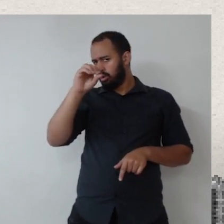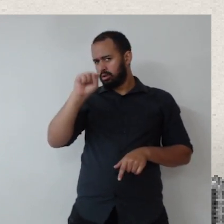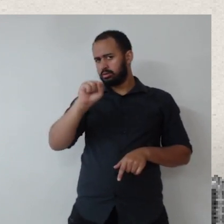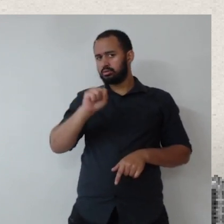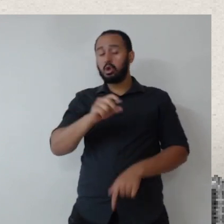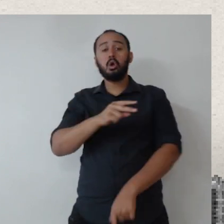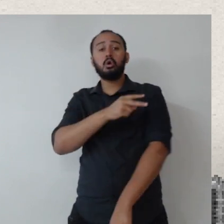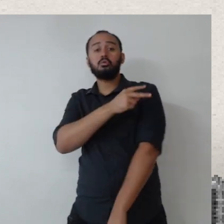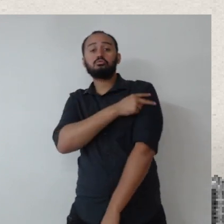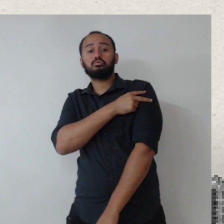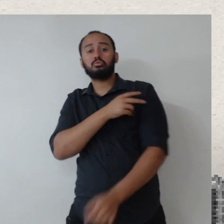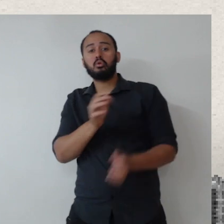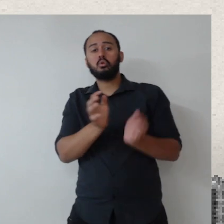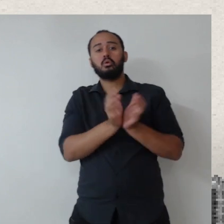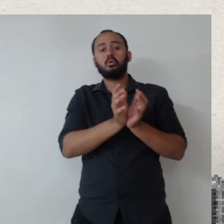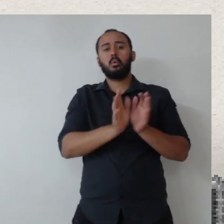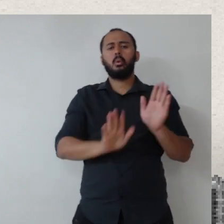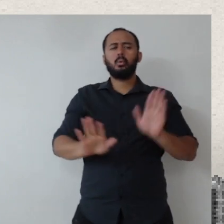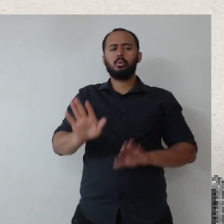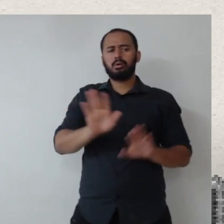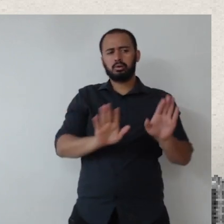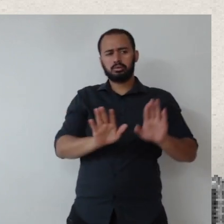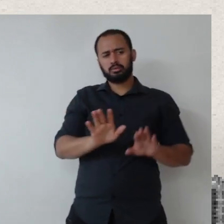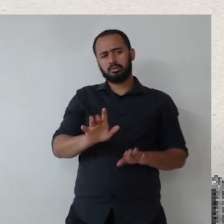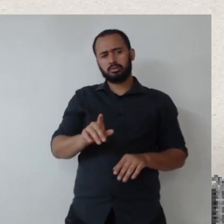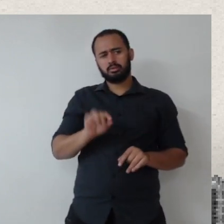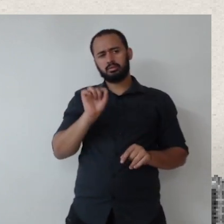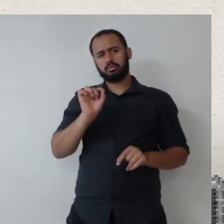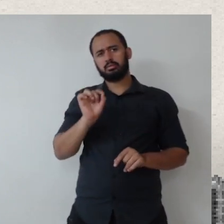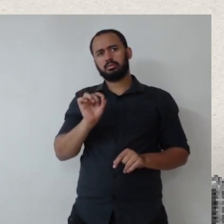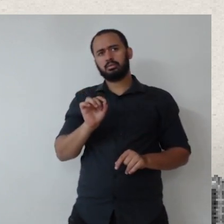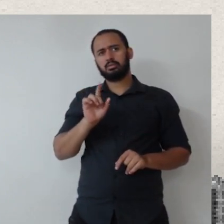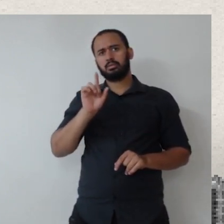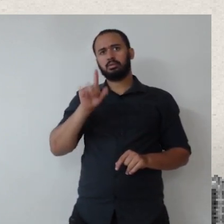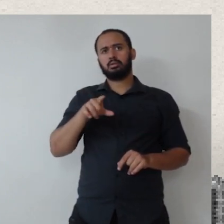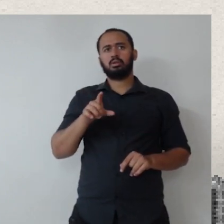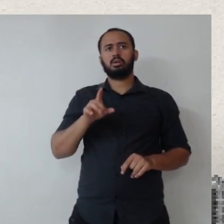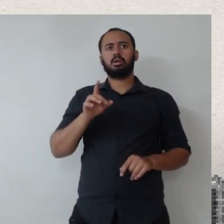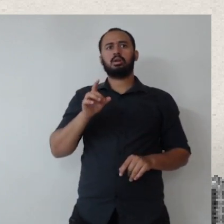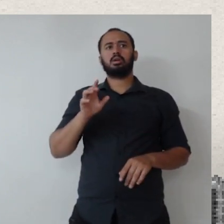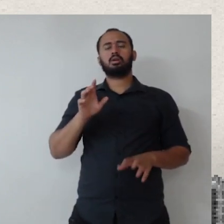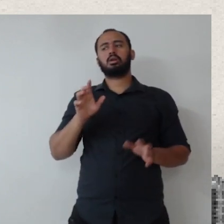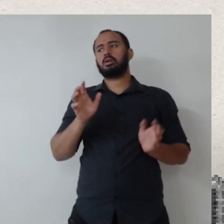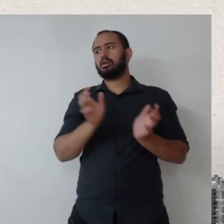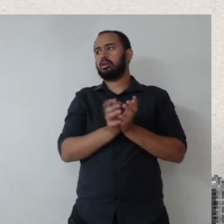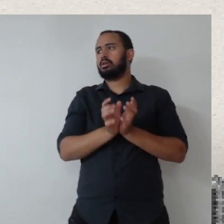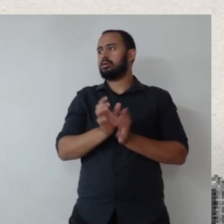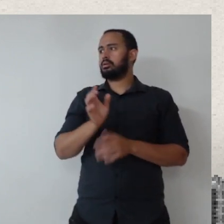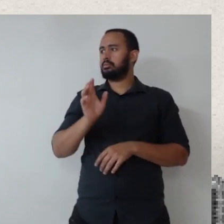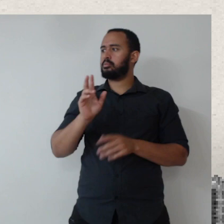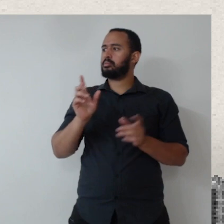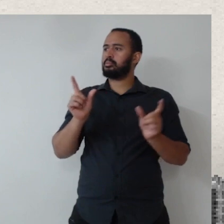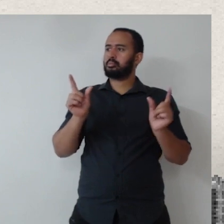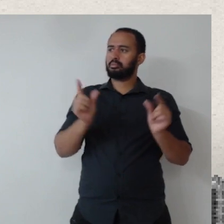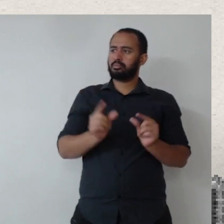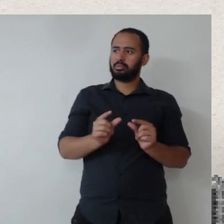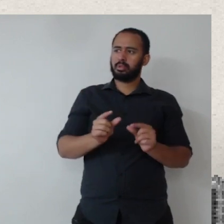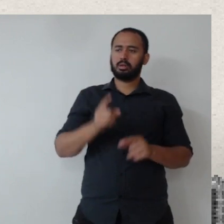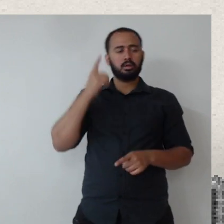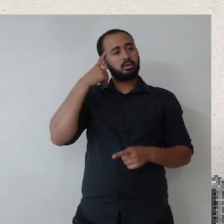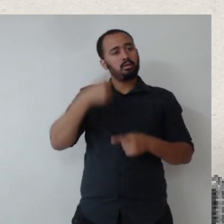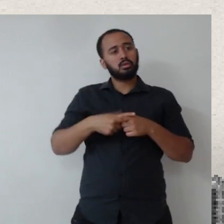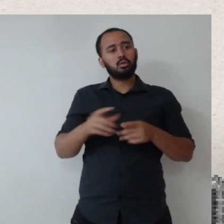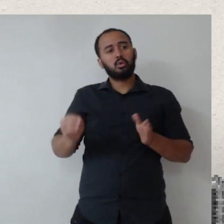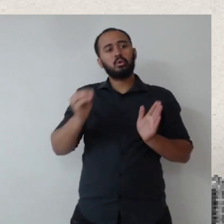supervisor da sessão que cuida dessa parte, né? Você falou realmente é uma unidade pequena, né? Na estrutura do tribunal.